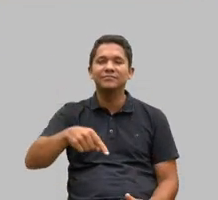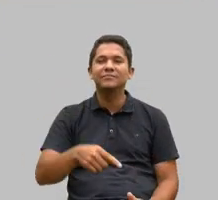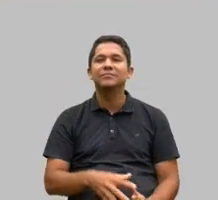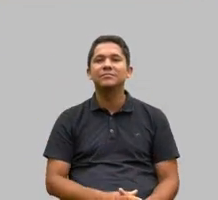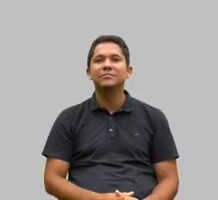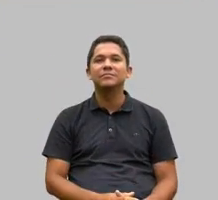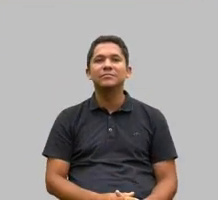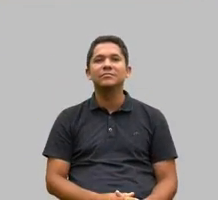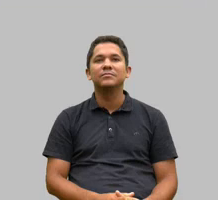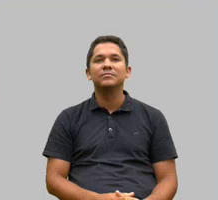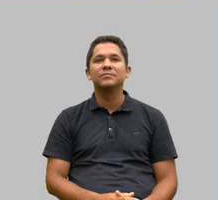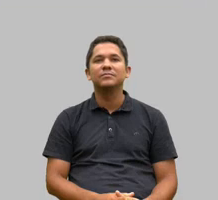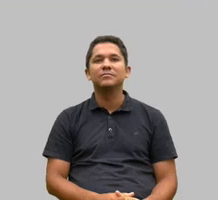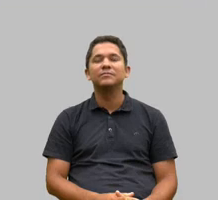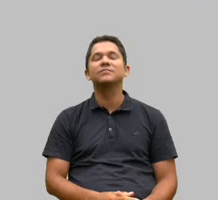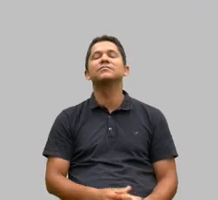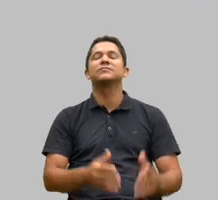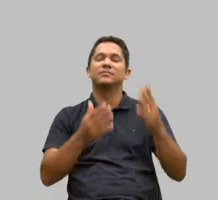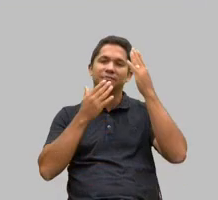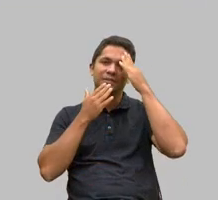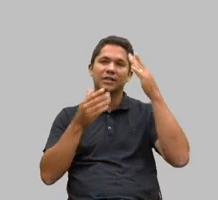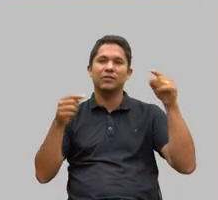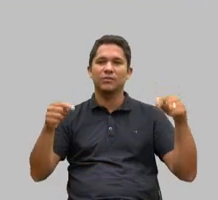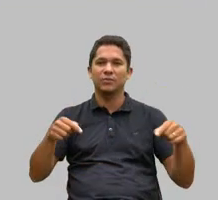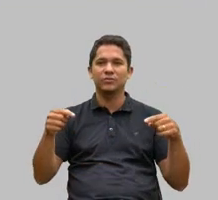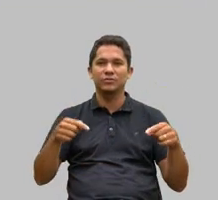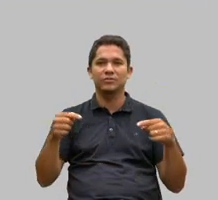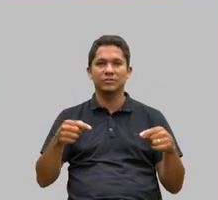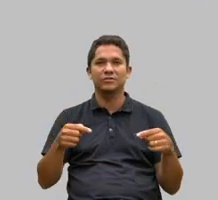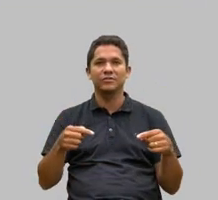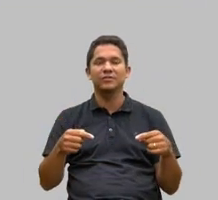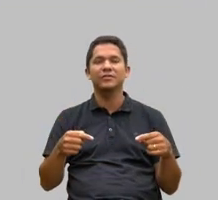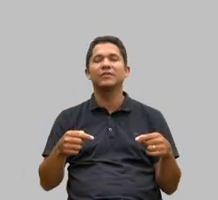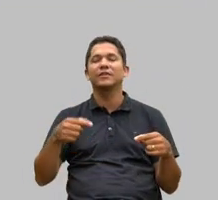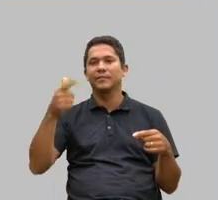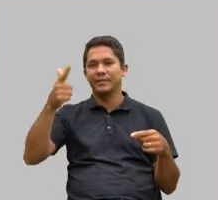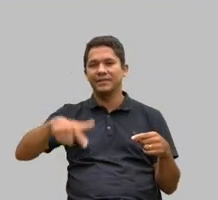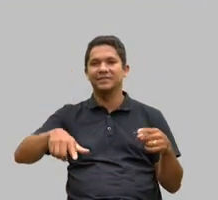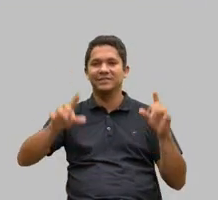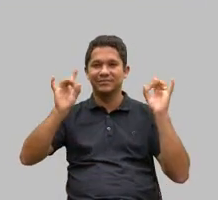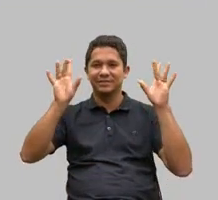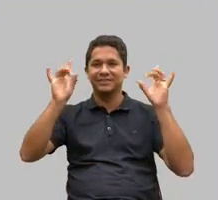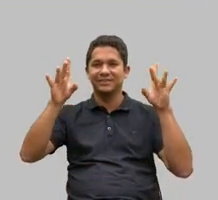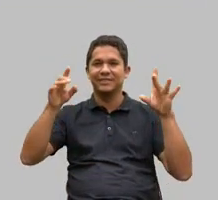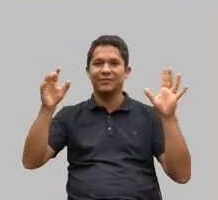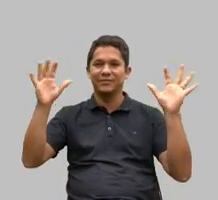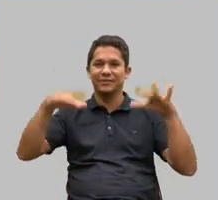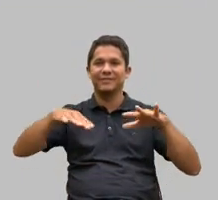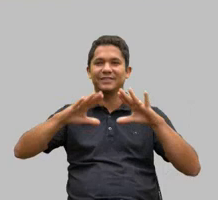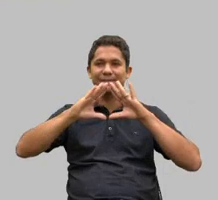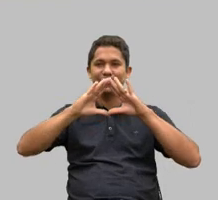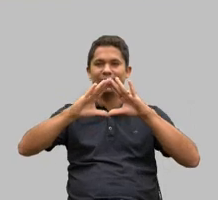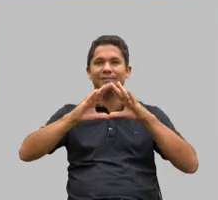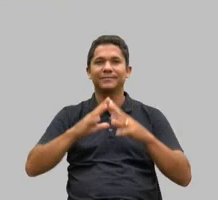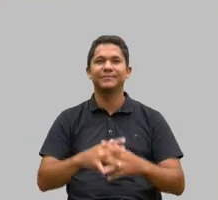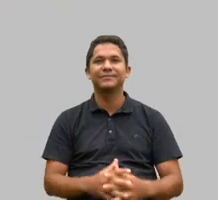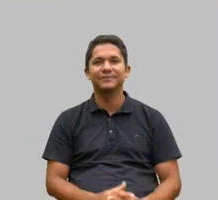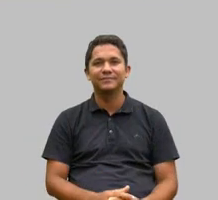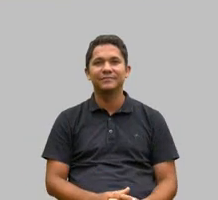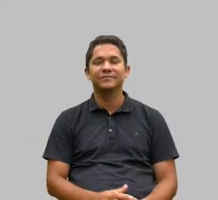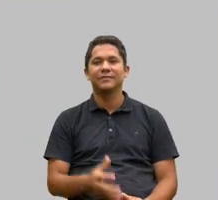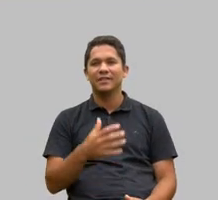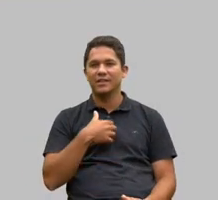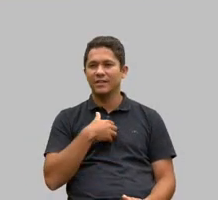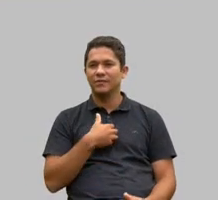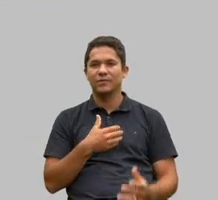e muito obrigado pelo dia de hoje que é mais uma vez para mim muito especial na Assembleia de Minas obrigado presidente eu que agradeço a